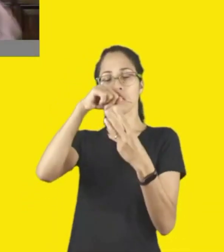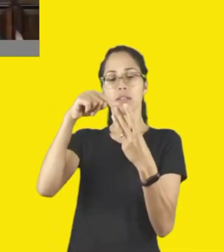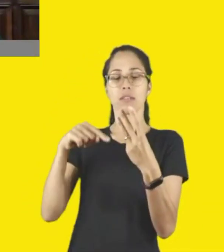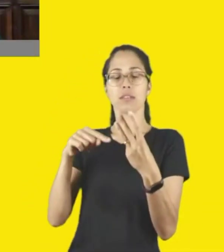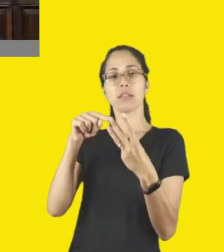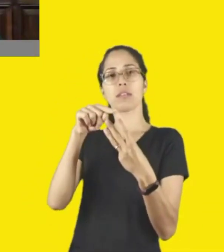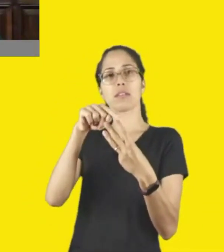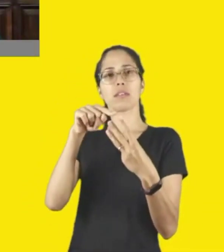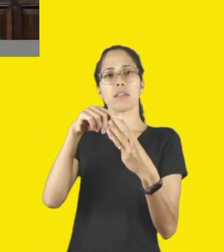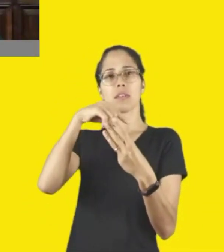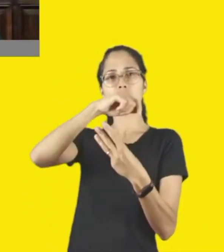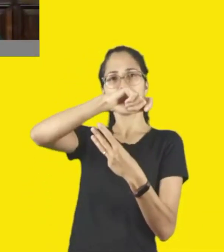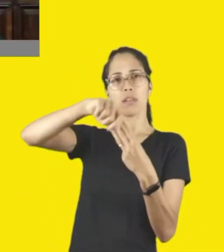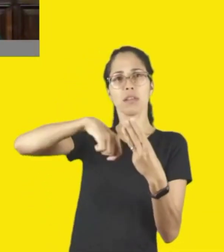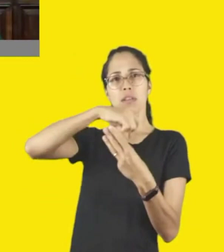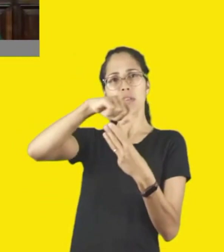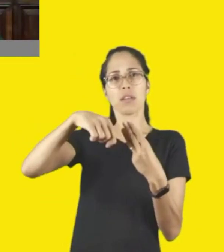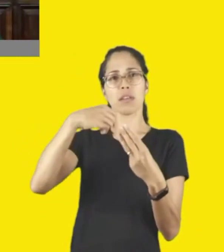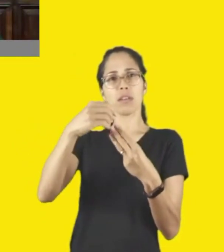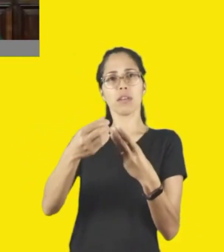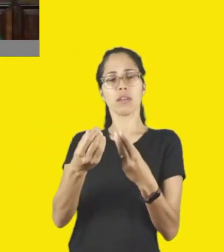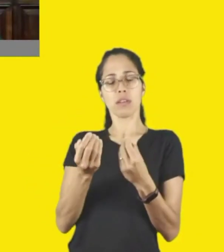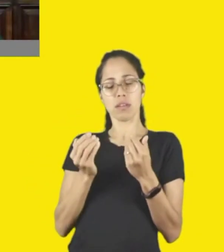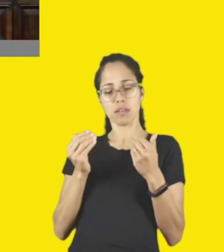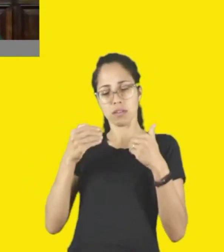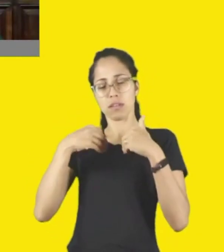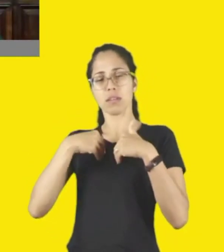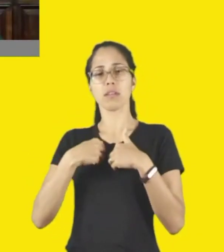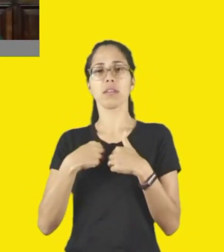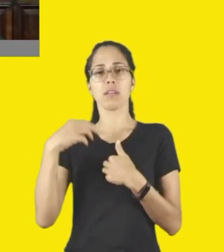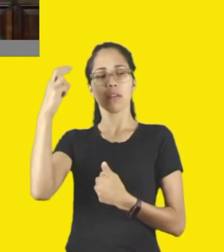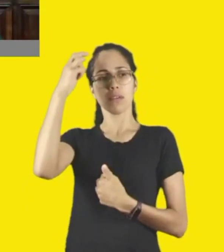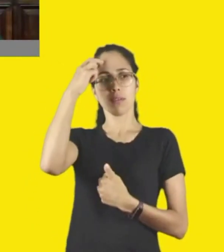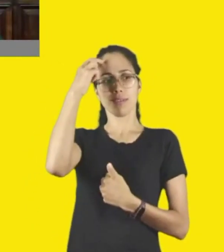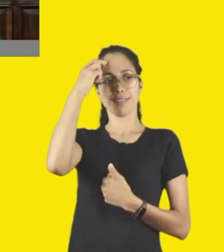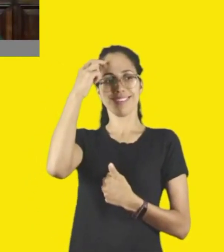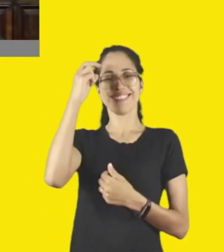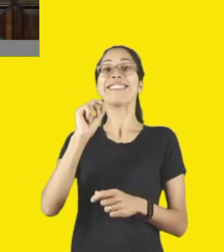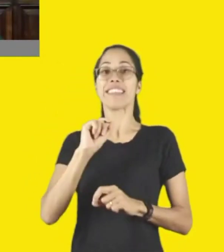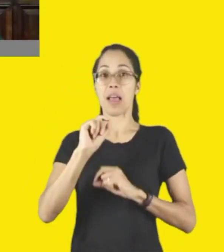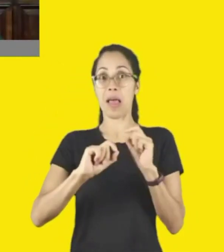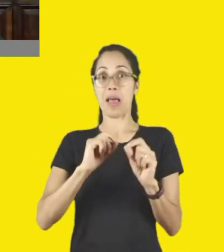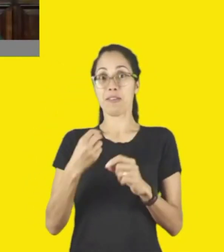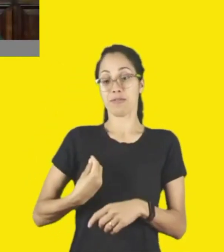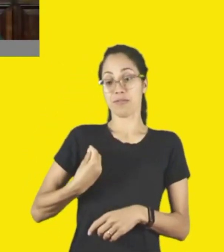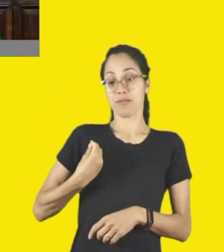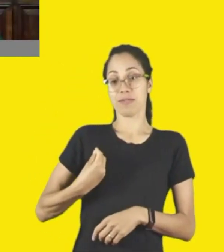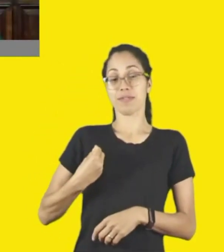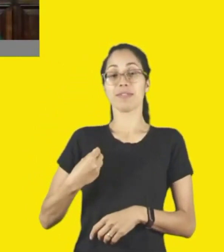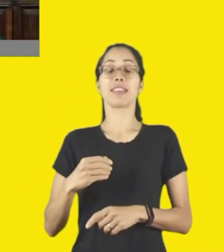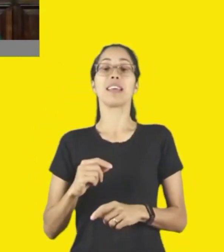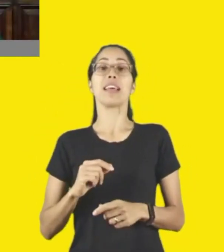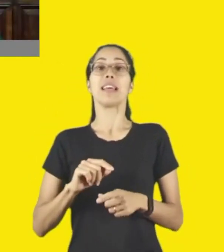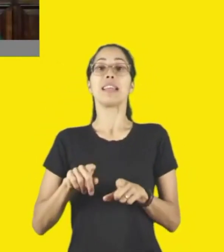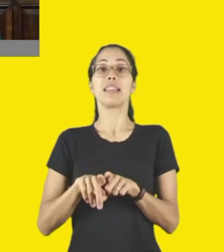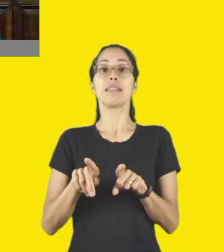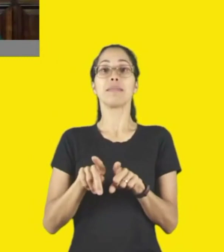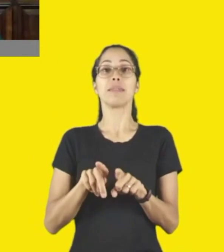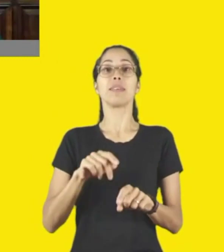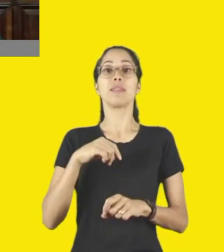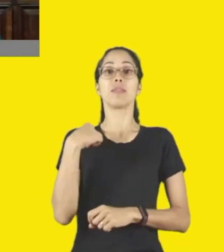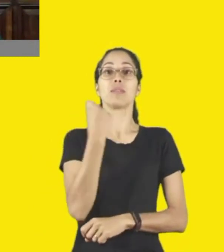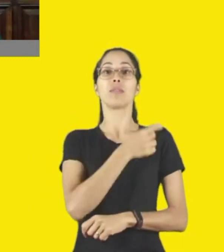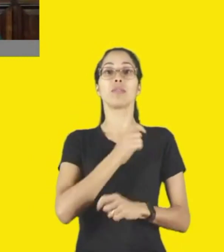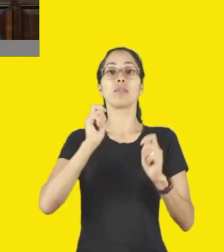embala isso dentro daquilo que a gente tem de cultura viva e diversa pelo nosso Estado, eu acho que a gente pode